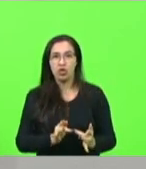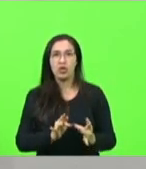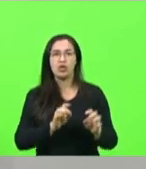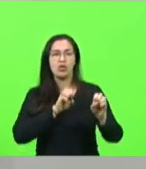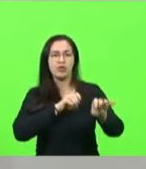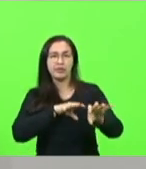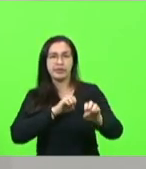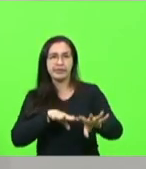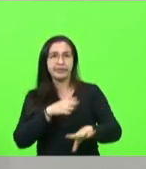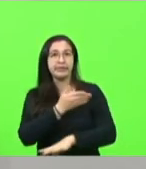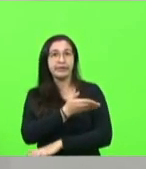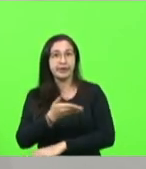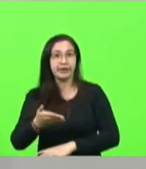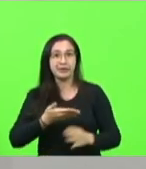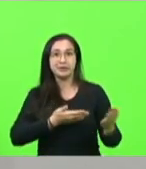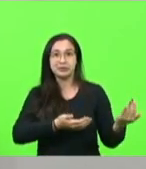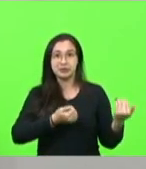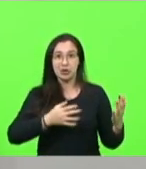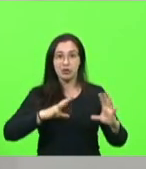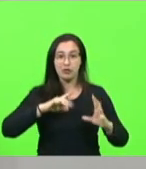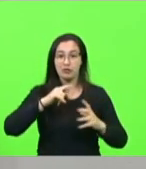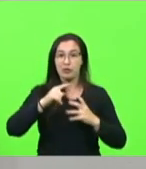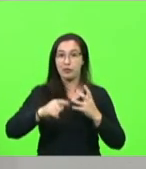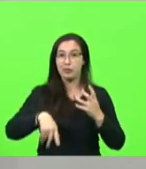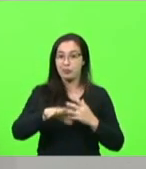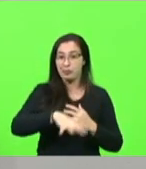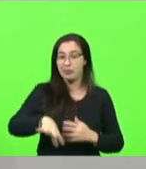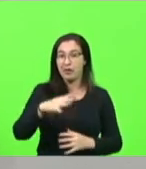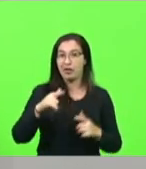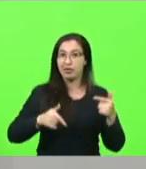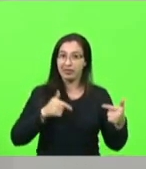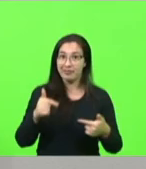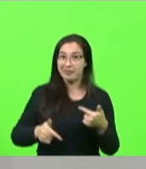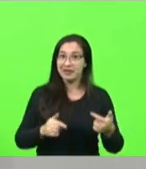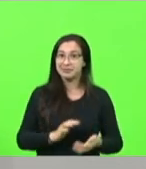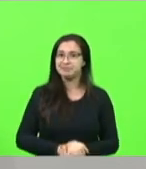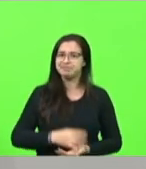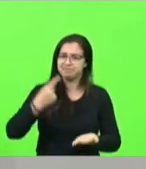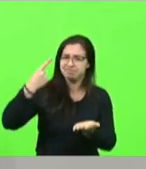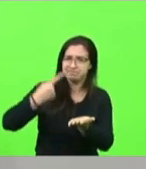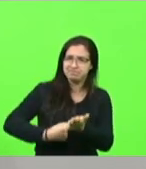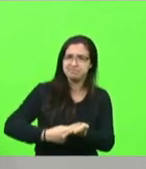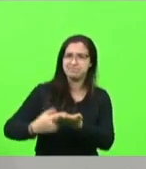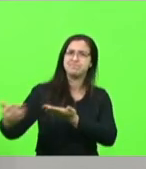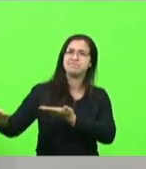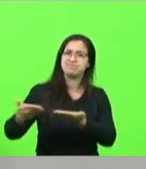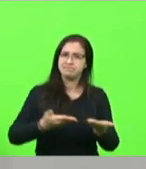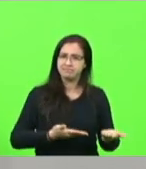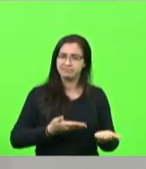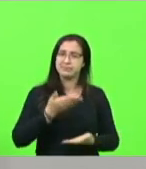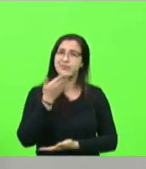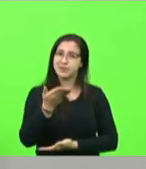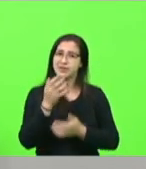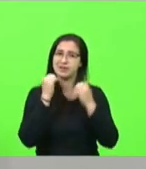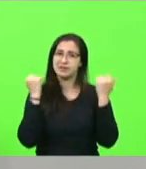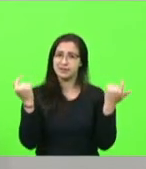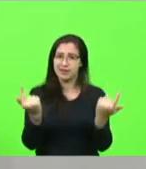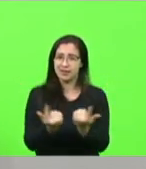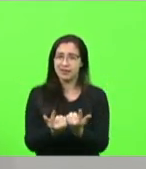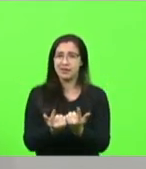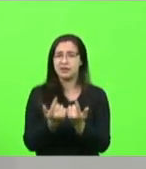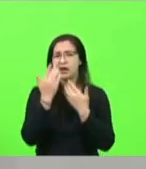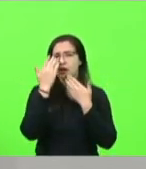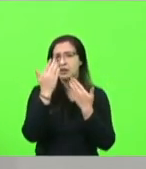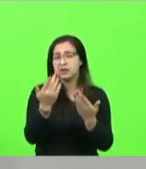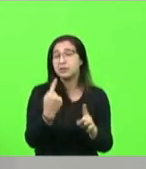jovens para o mundo do trabalho. E contamos com essa casa, onde também quero agradecer, porque